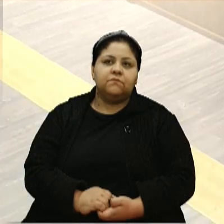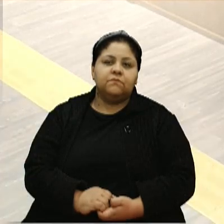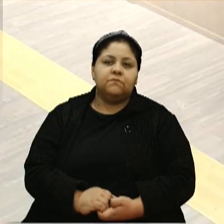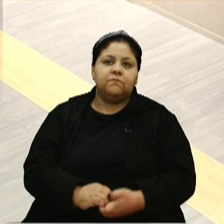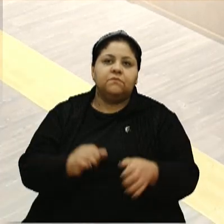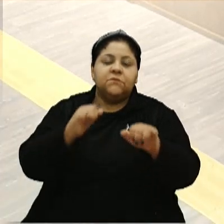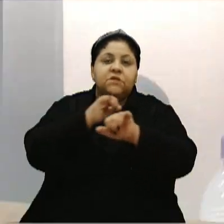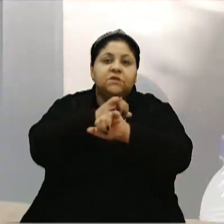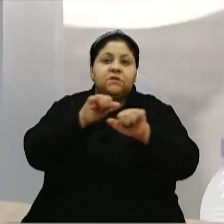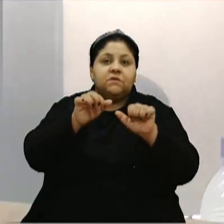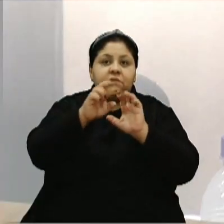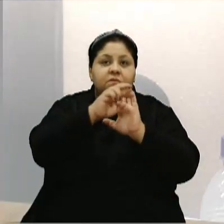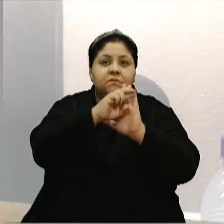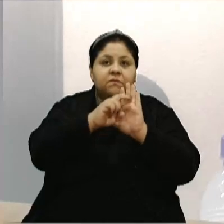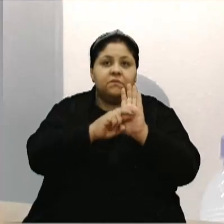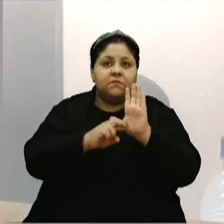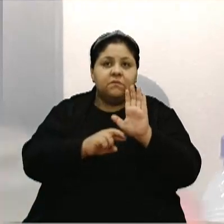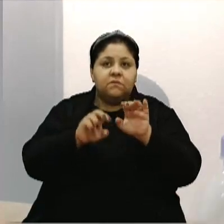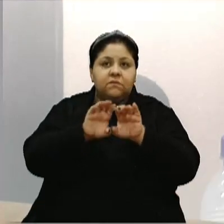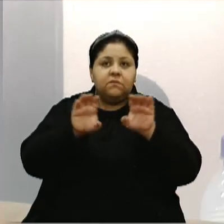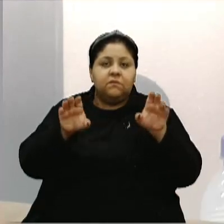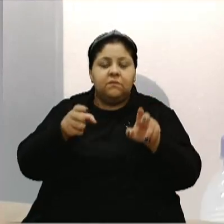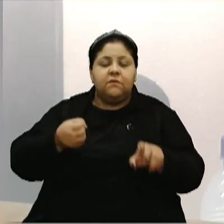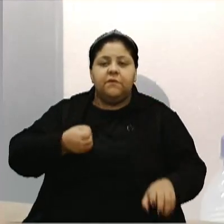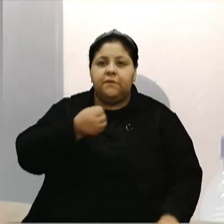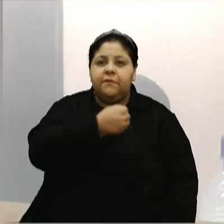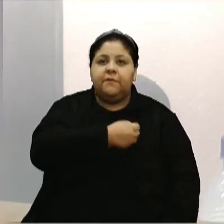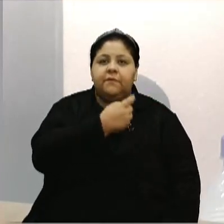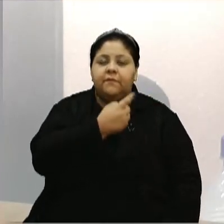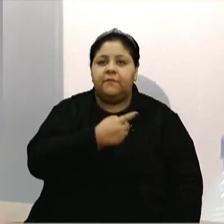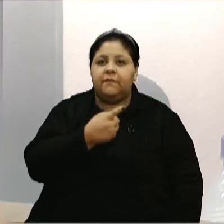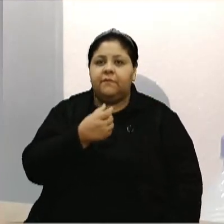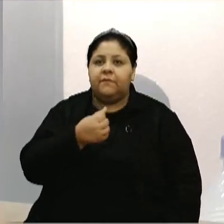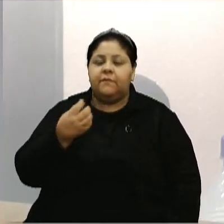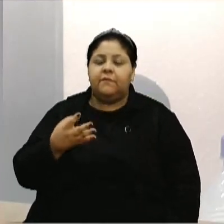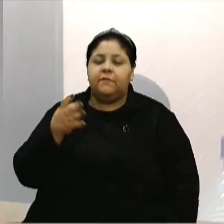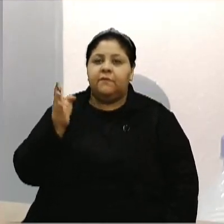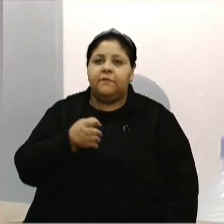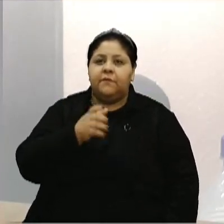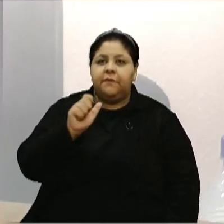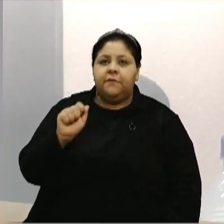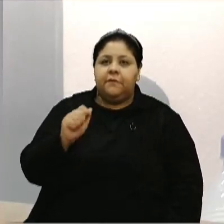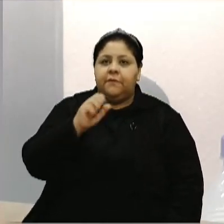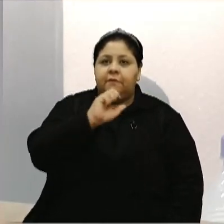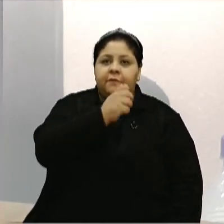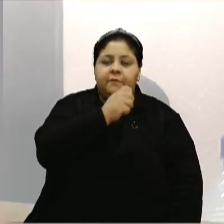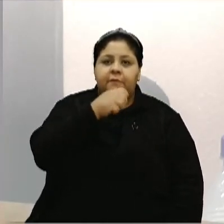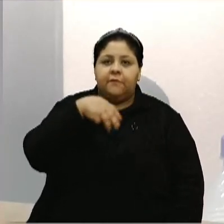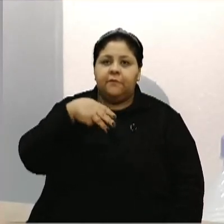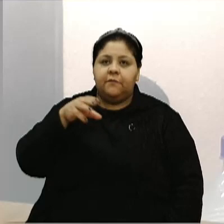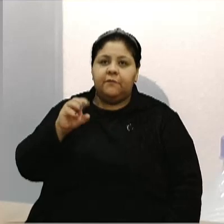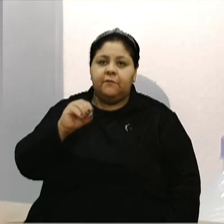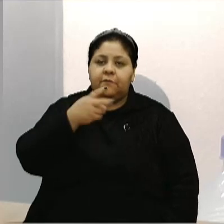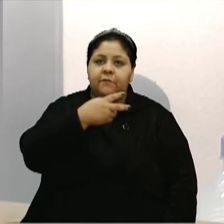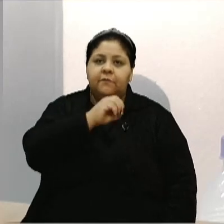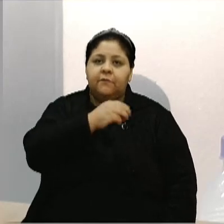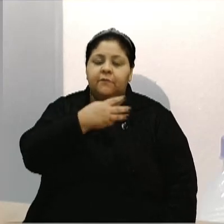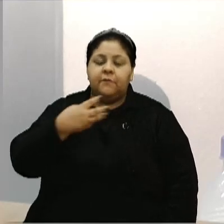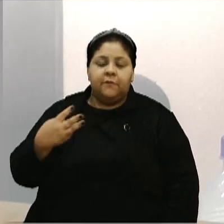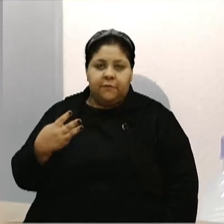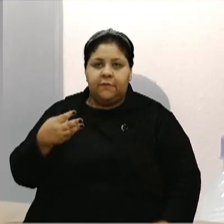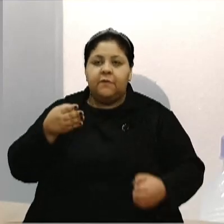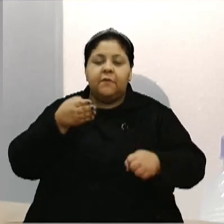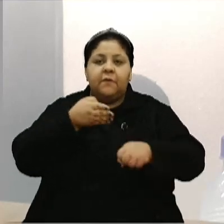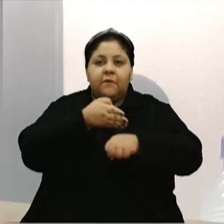Informo que nos termos da resolução de mesa número 1164-A, de 8 de março de 2023, fica